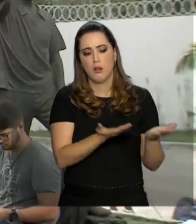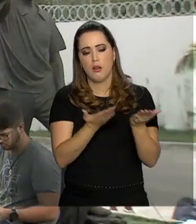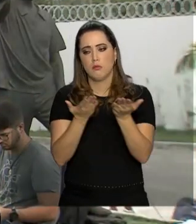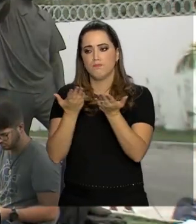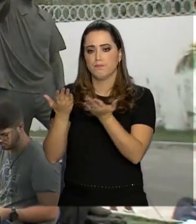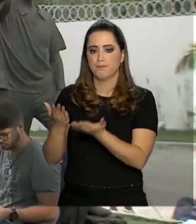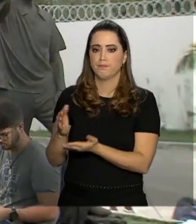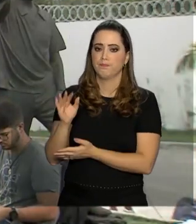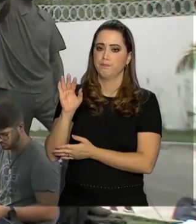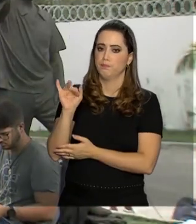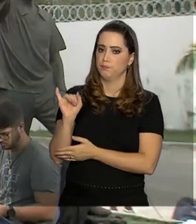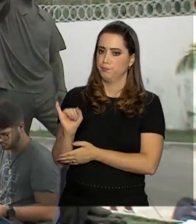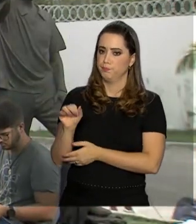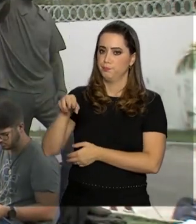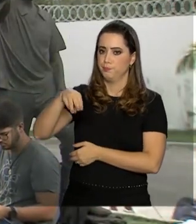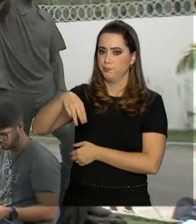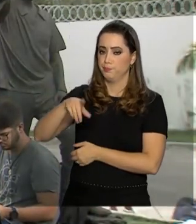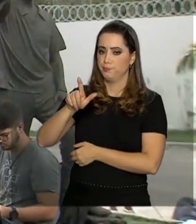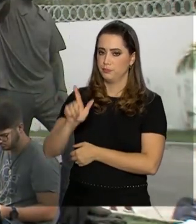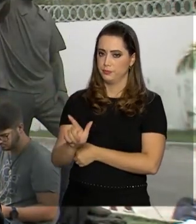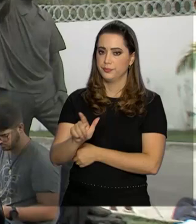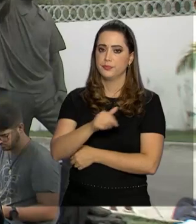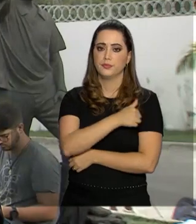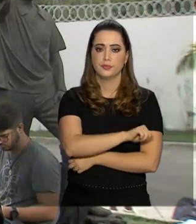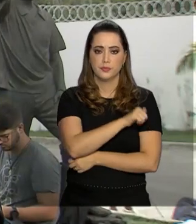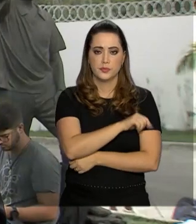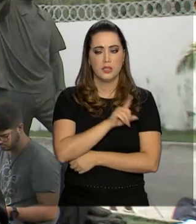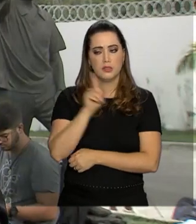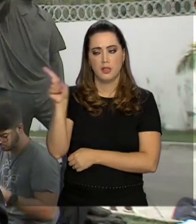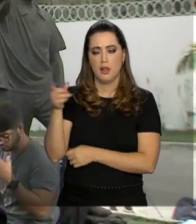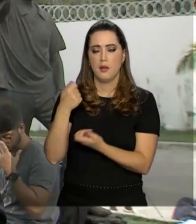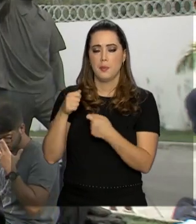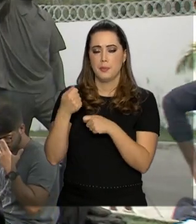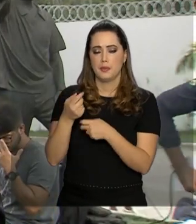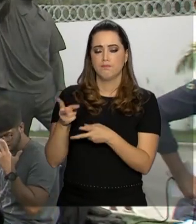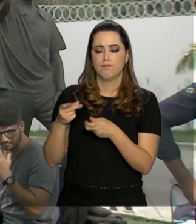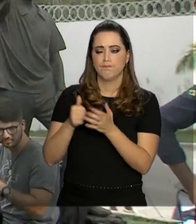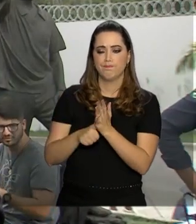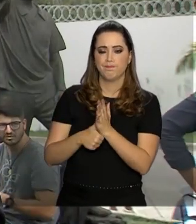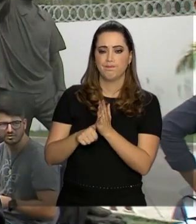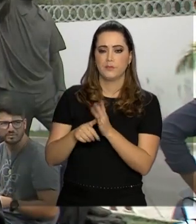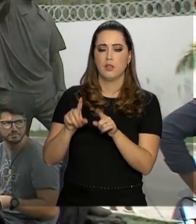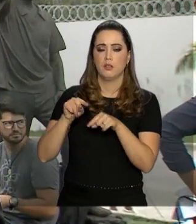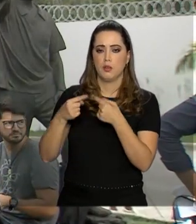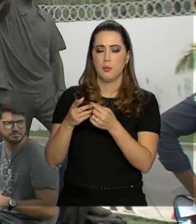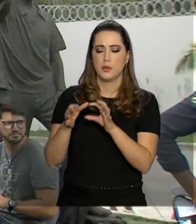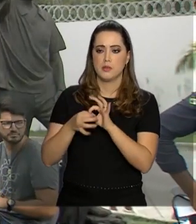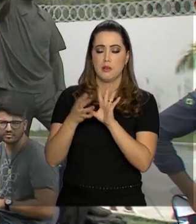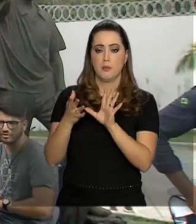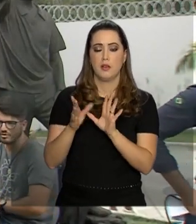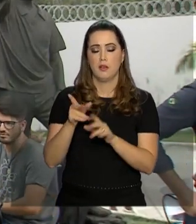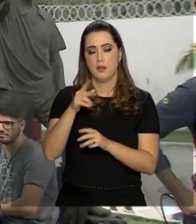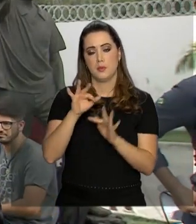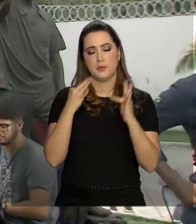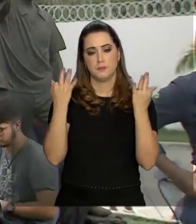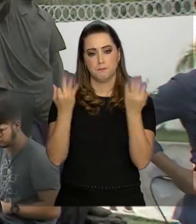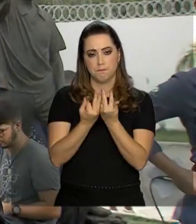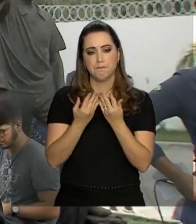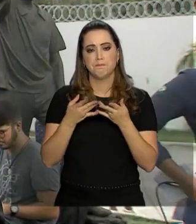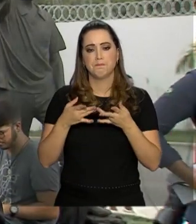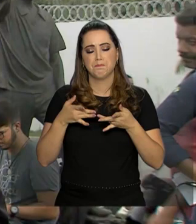encaminhados para o Instituto Médico Legal do Rio de Janeiro Lá eles vão passar por uma perícia Depois serão liberados para que as famílias